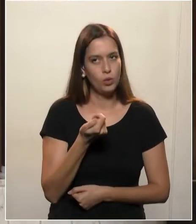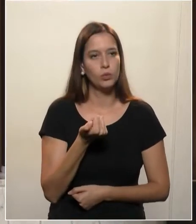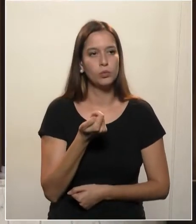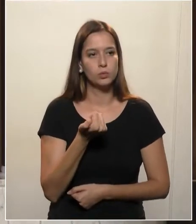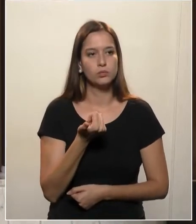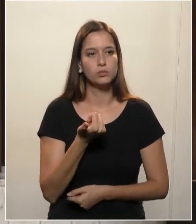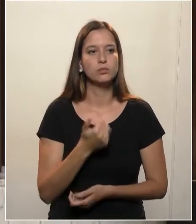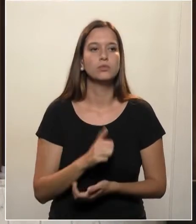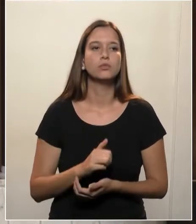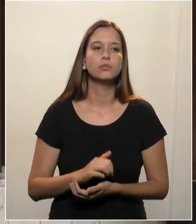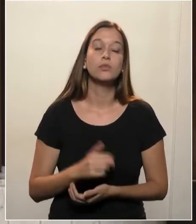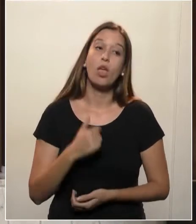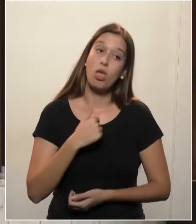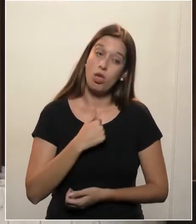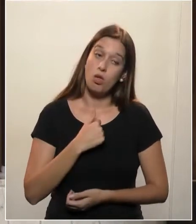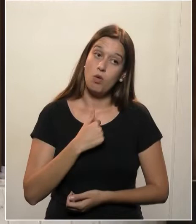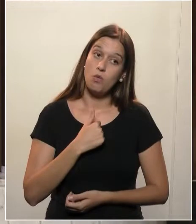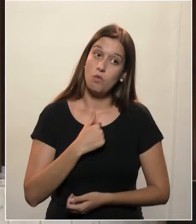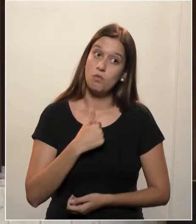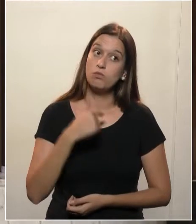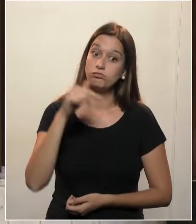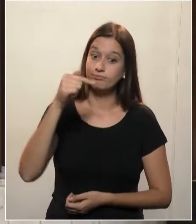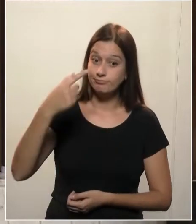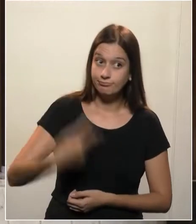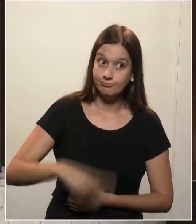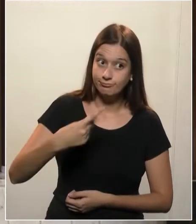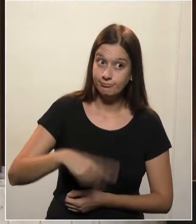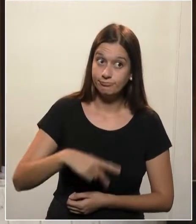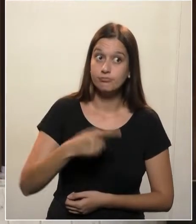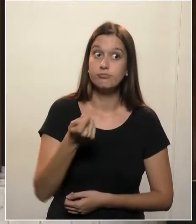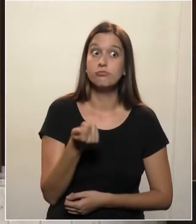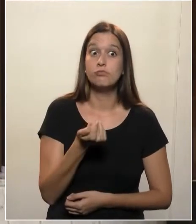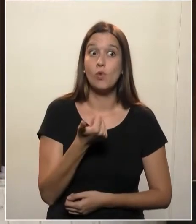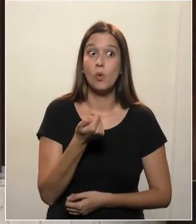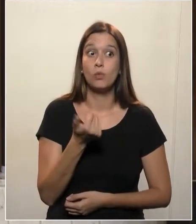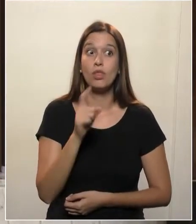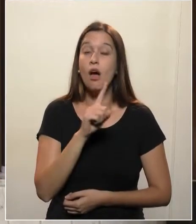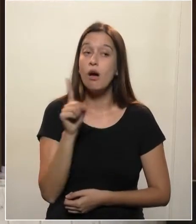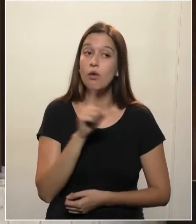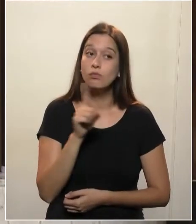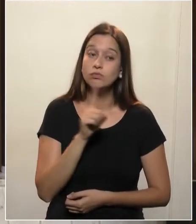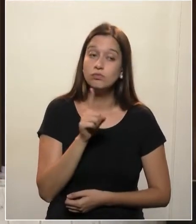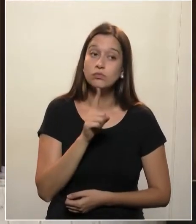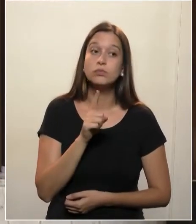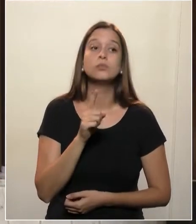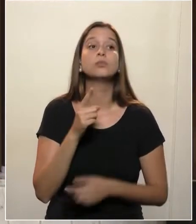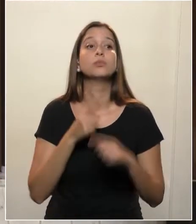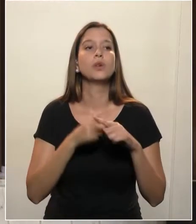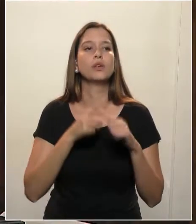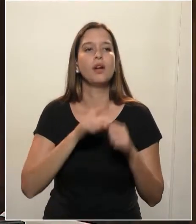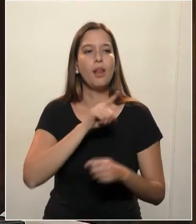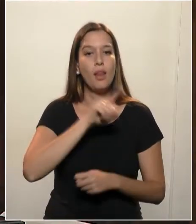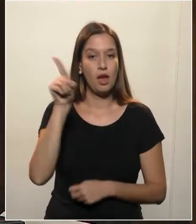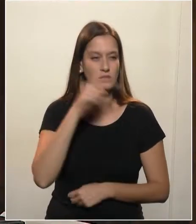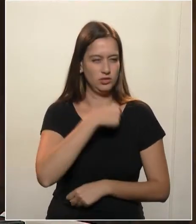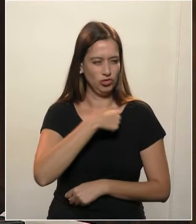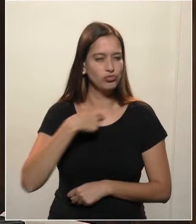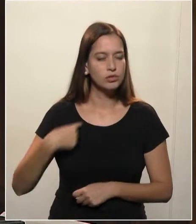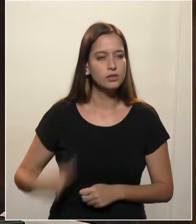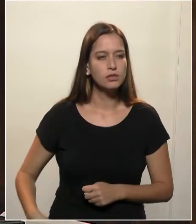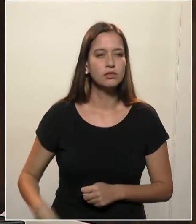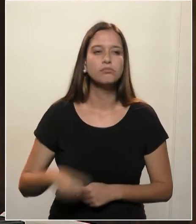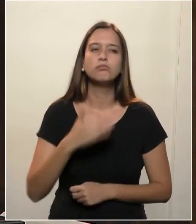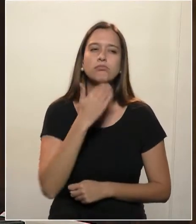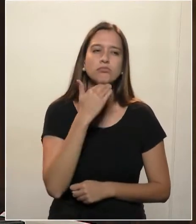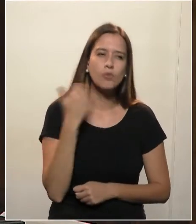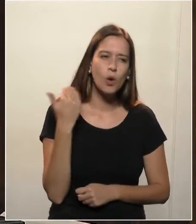E eu falei aqui, não é baixa coisa nenhuma. Lá na epidemia da China, que morria mais